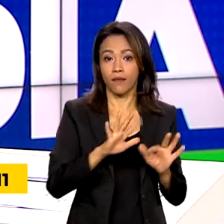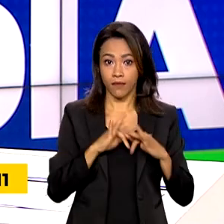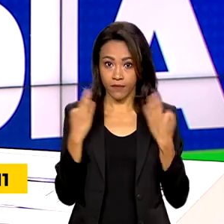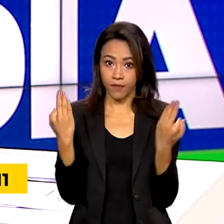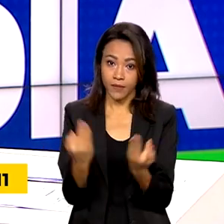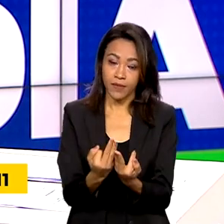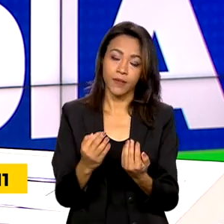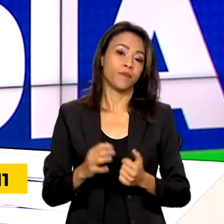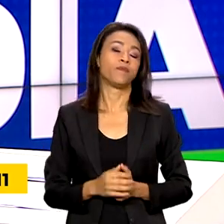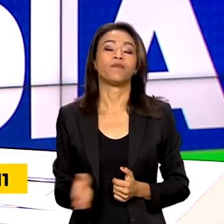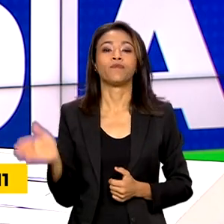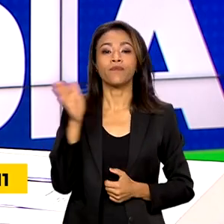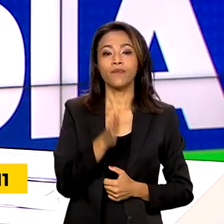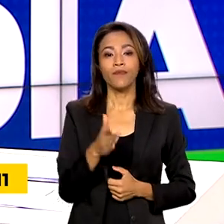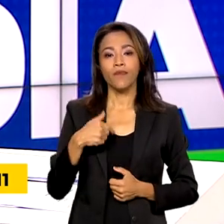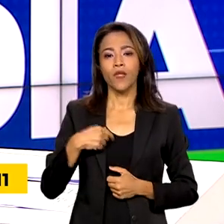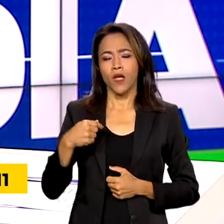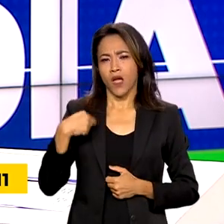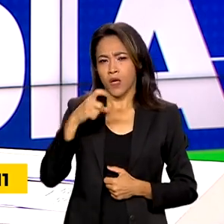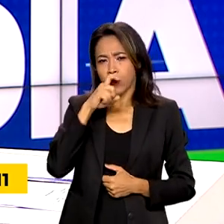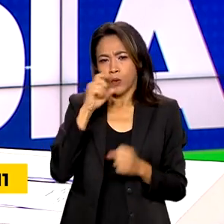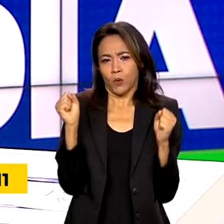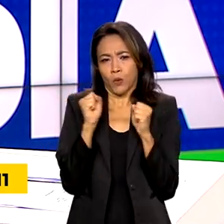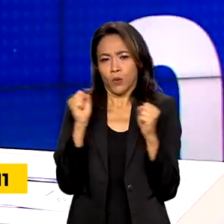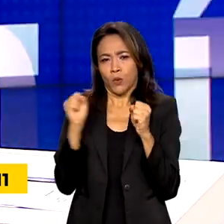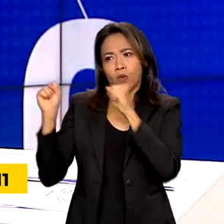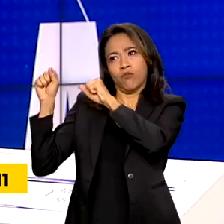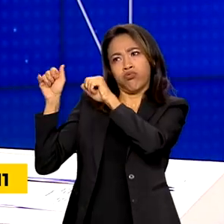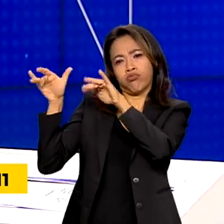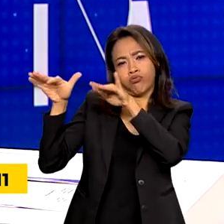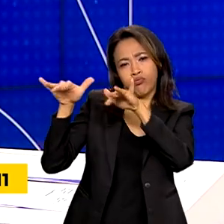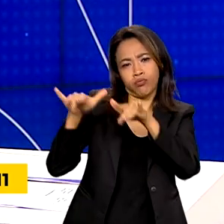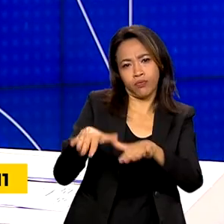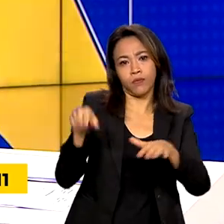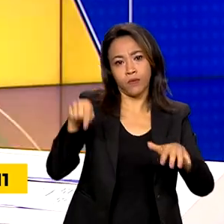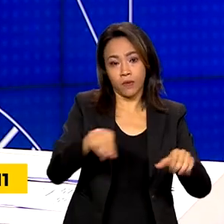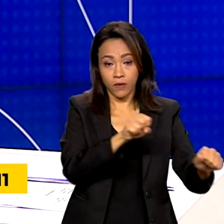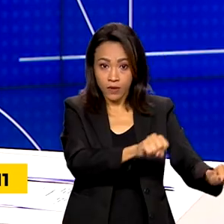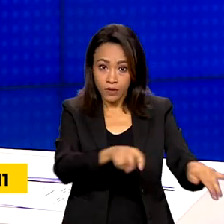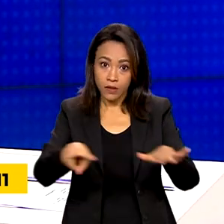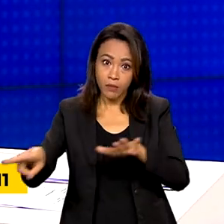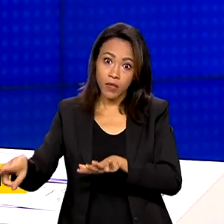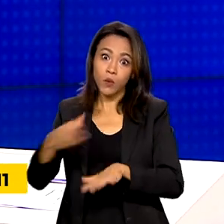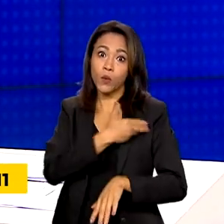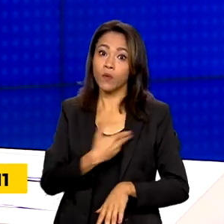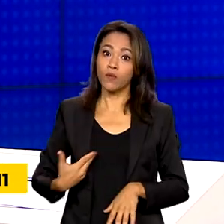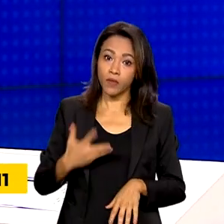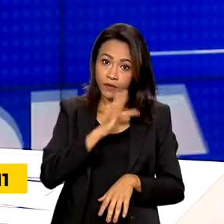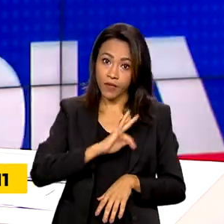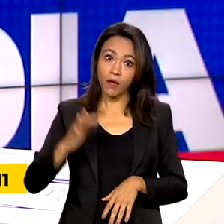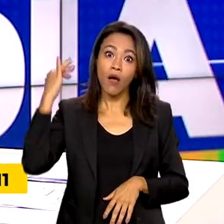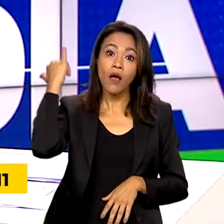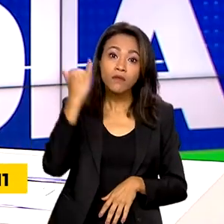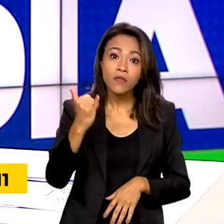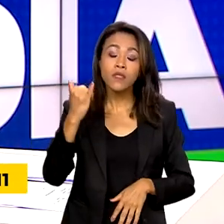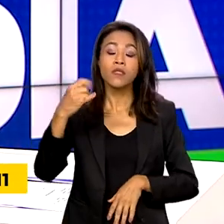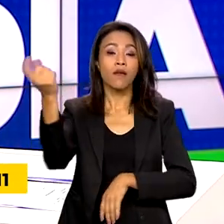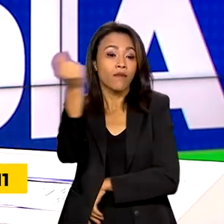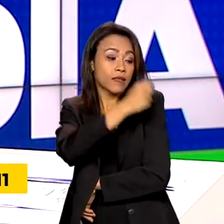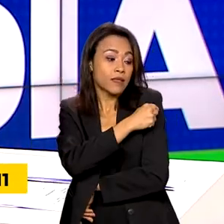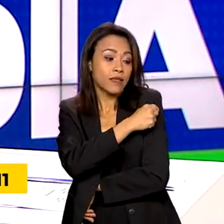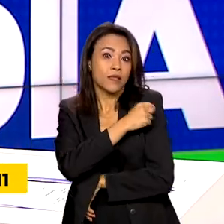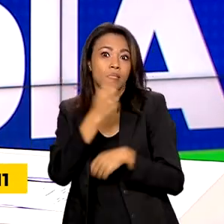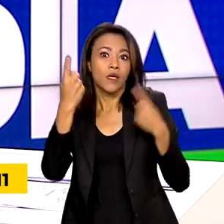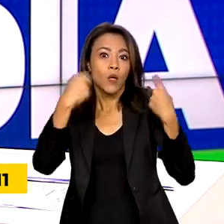Com a chegada do inverno esta semana, o governo federal reforça a importância da vacina contra a gripe, que pode evitar